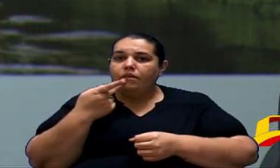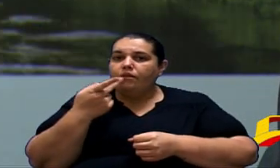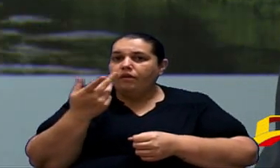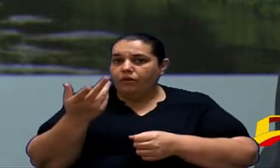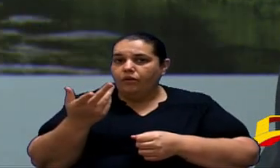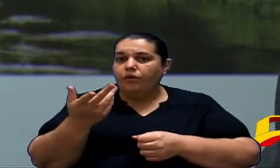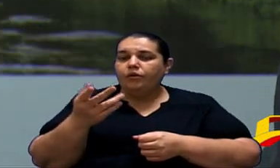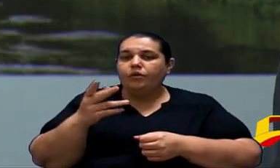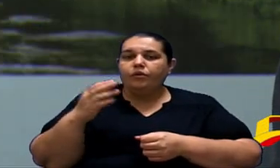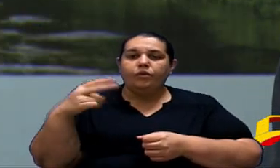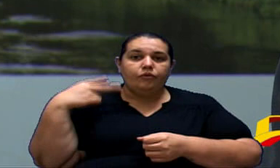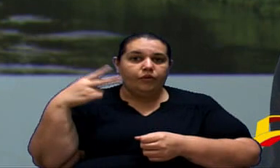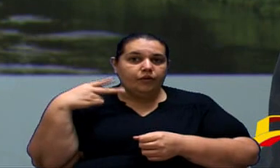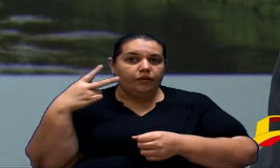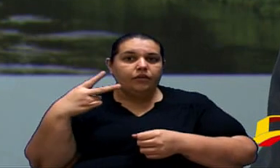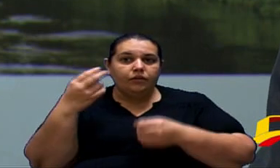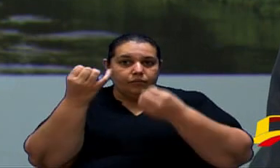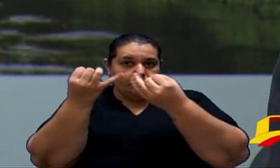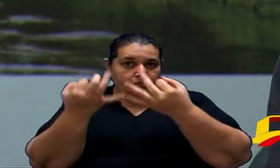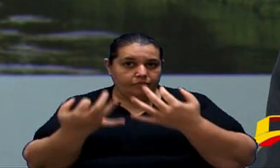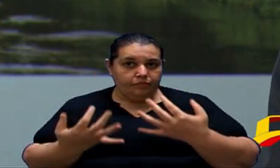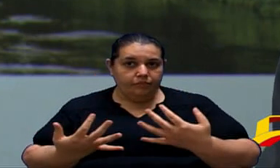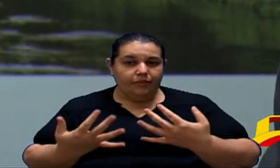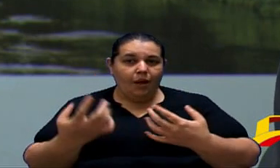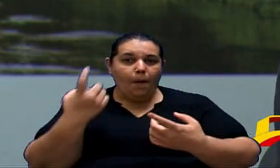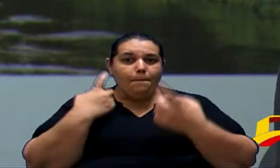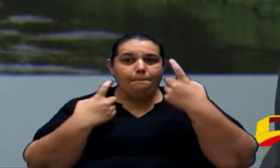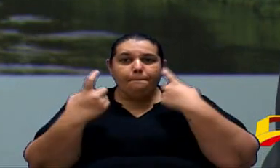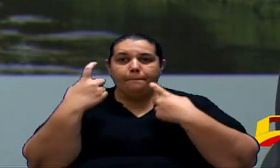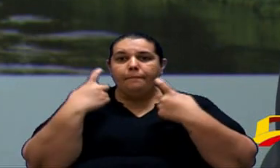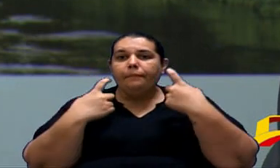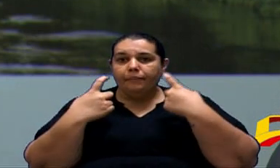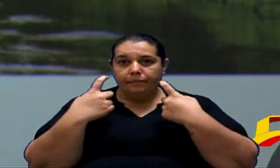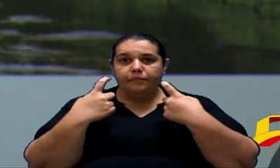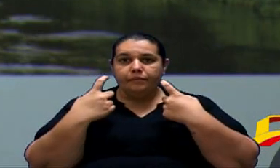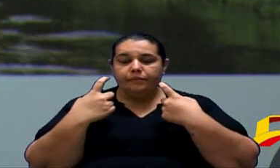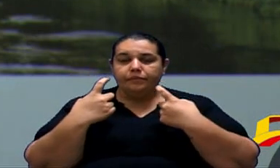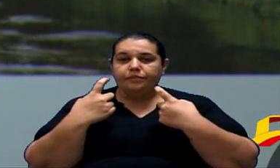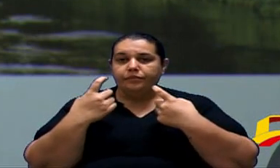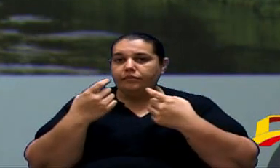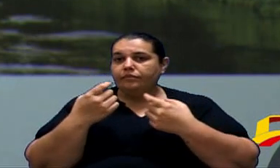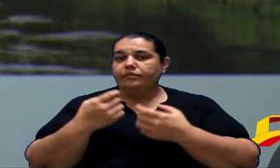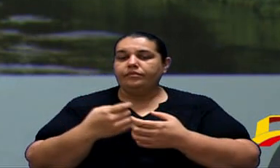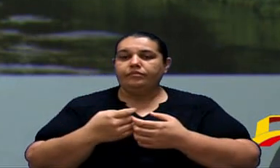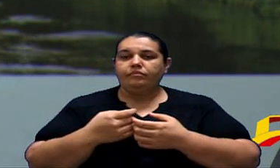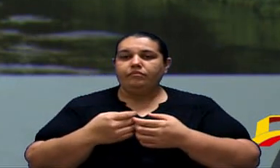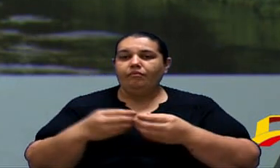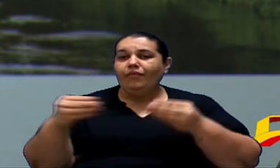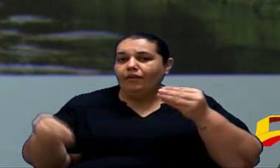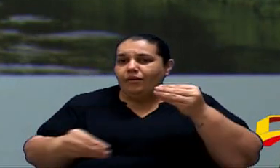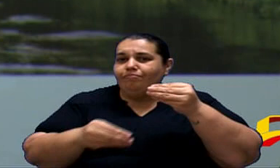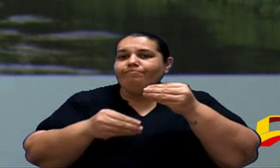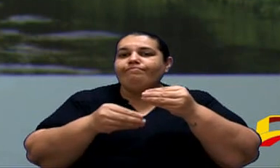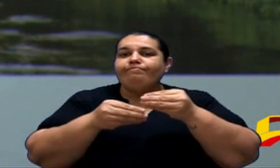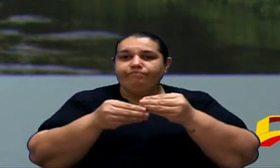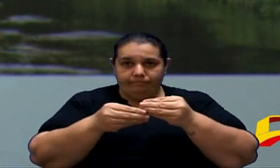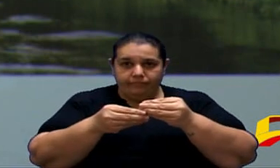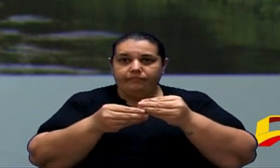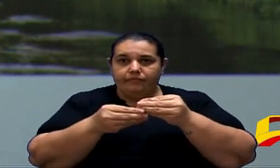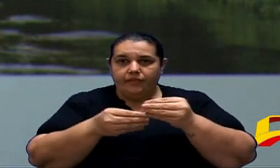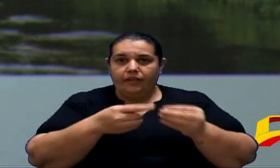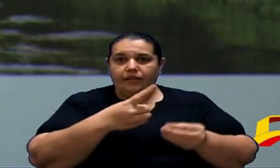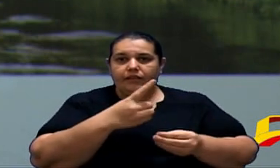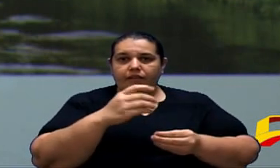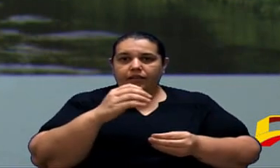Cícero João Que estava Preocupado Com Esta emenda Na medida provisória